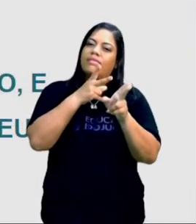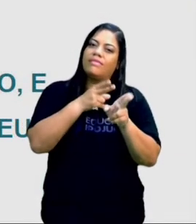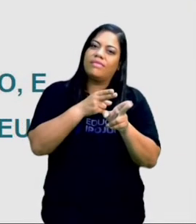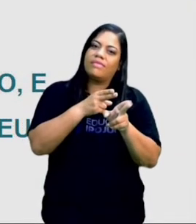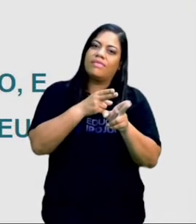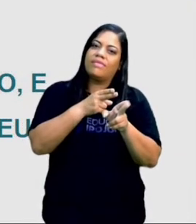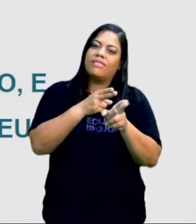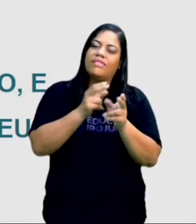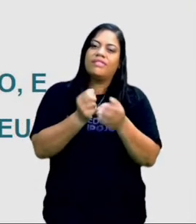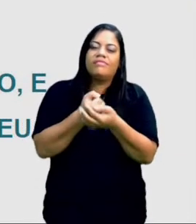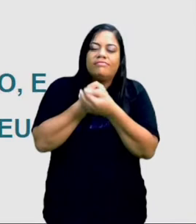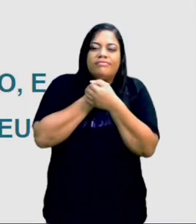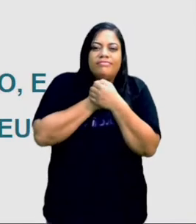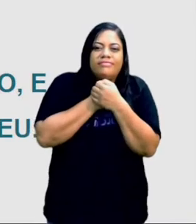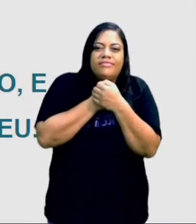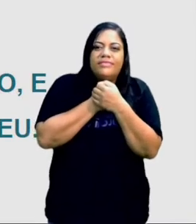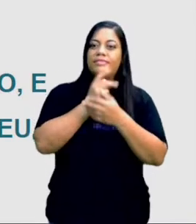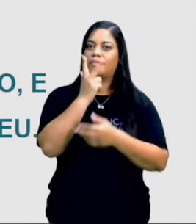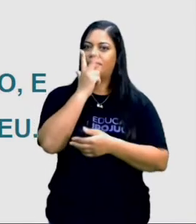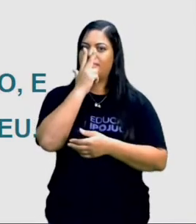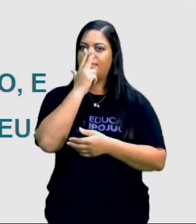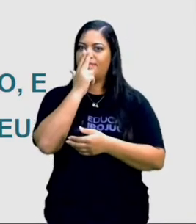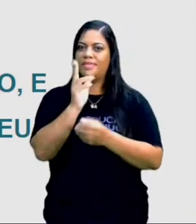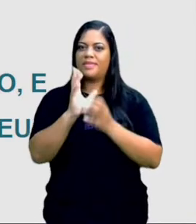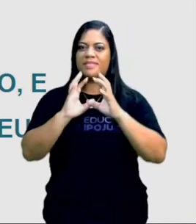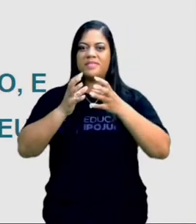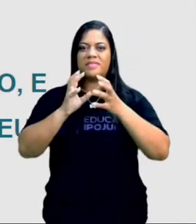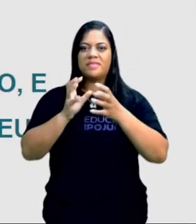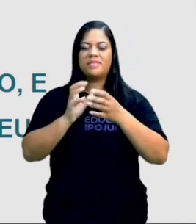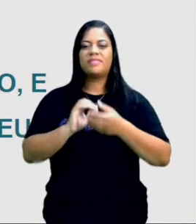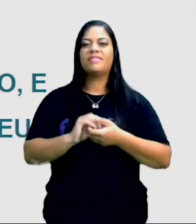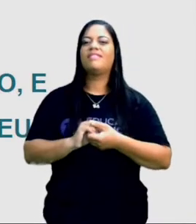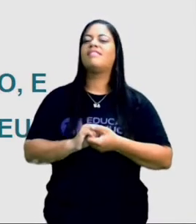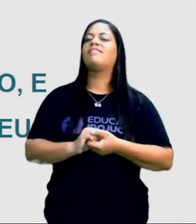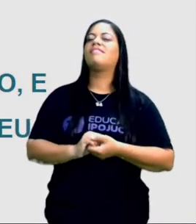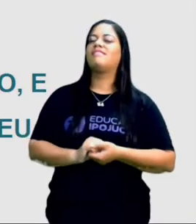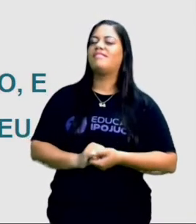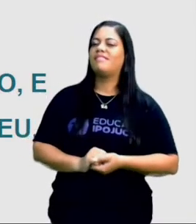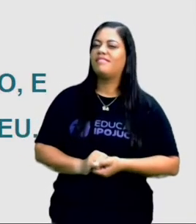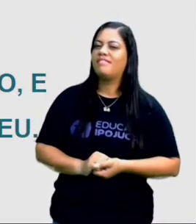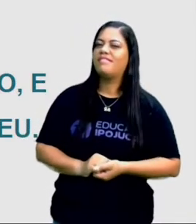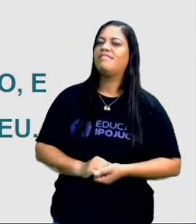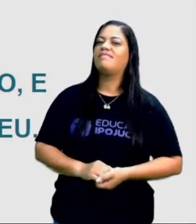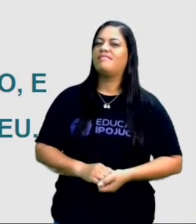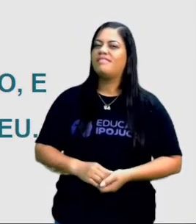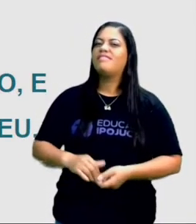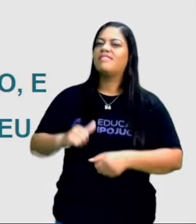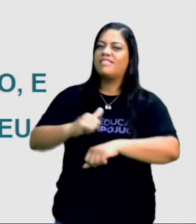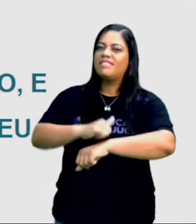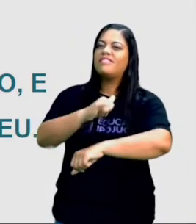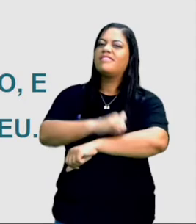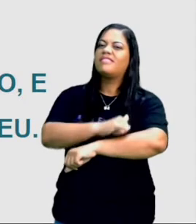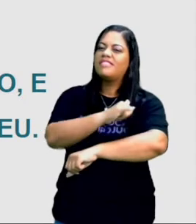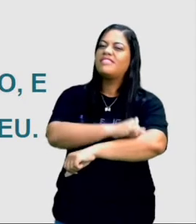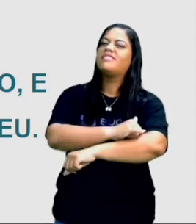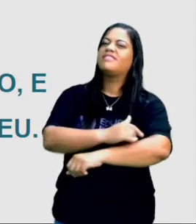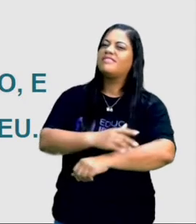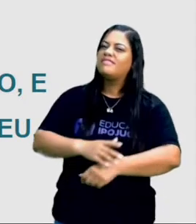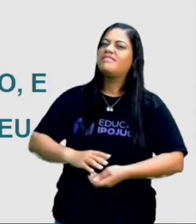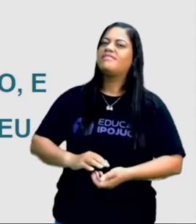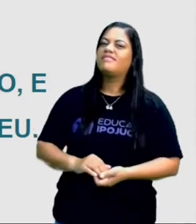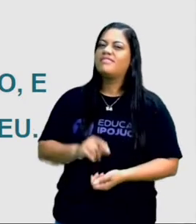todo encolhido, parecia uma bola. Ah, que sapo folgado!